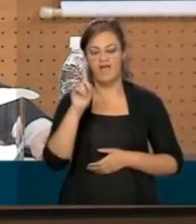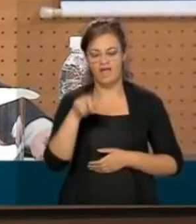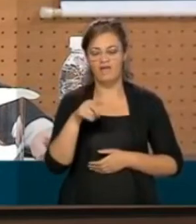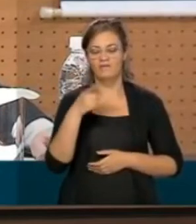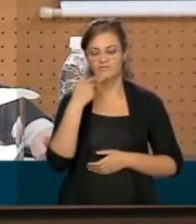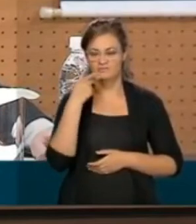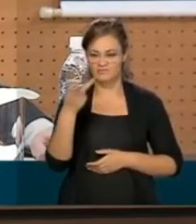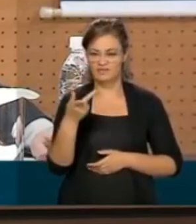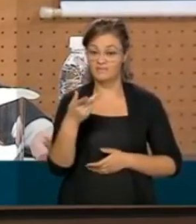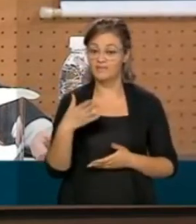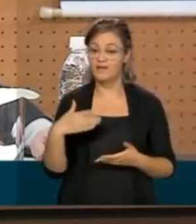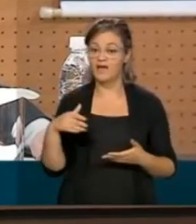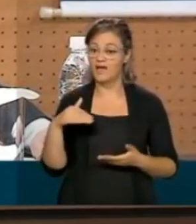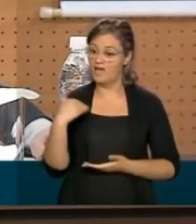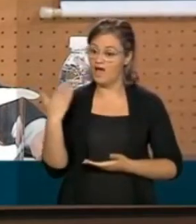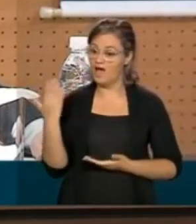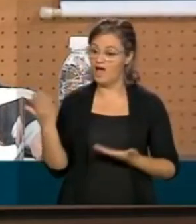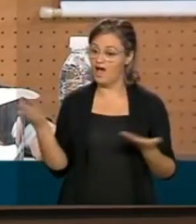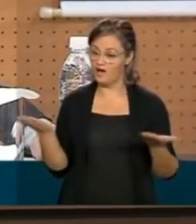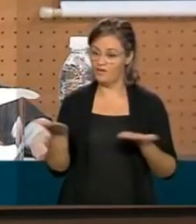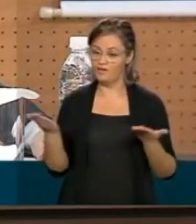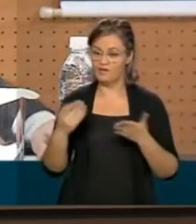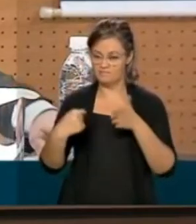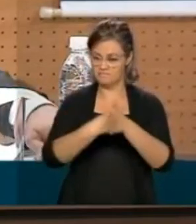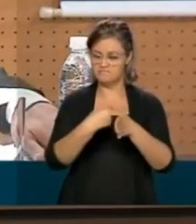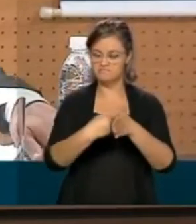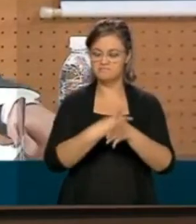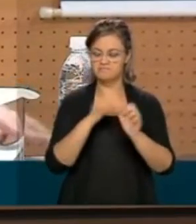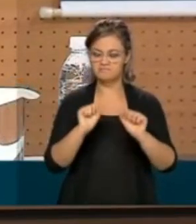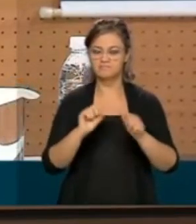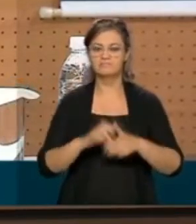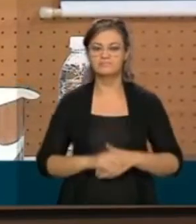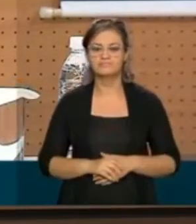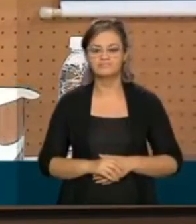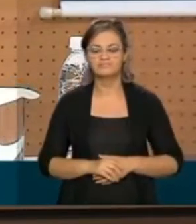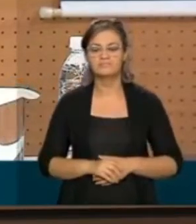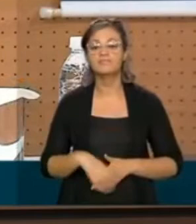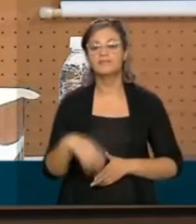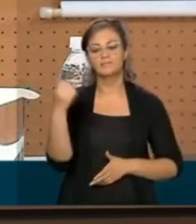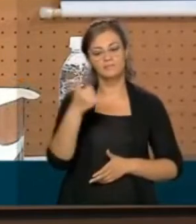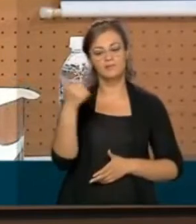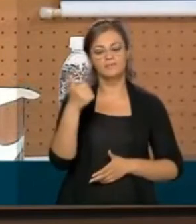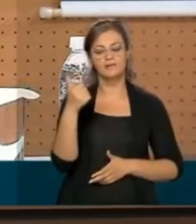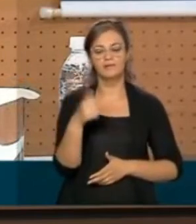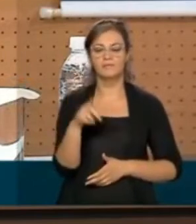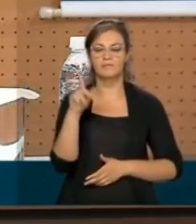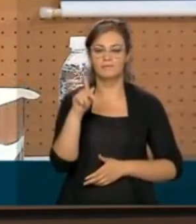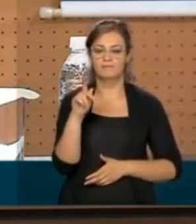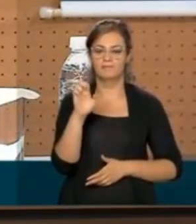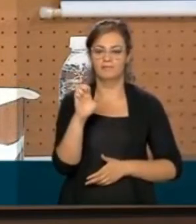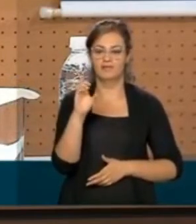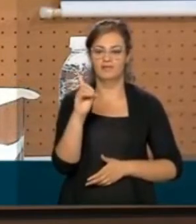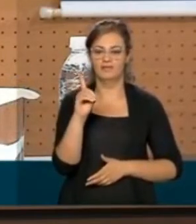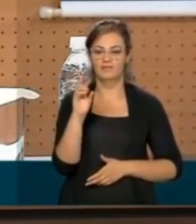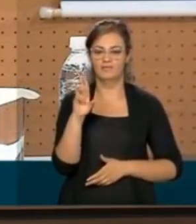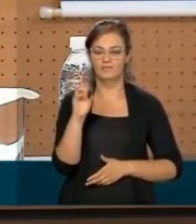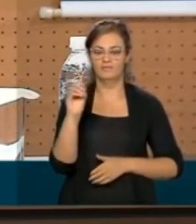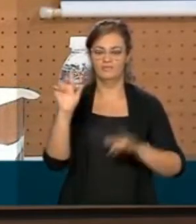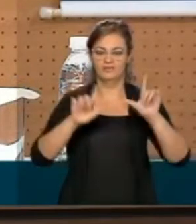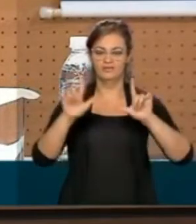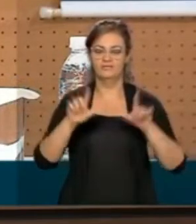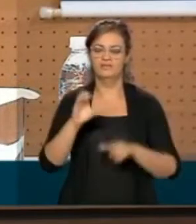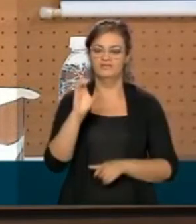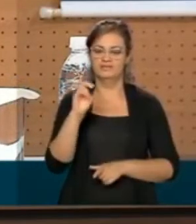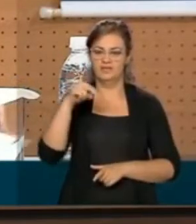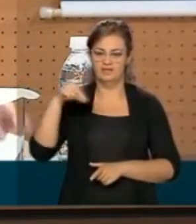Passo agora a responder perguntas. Primeiro o senhor Pedro Durand, da CNN Brasil. Tudo bem, ministro?